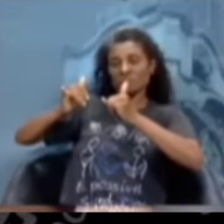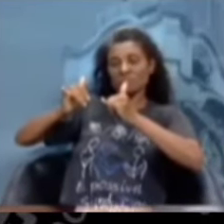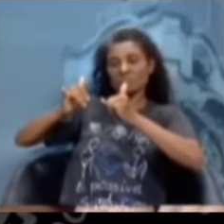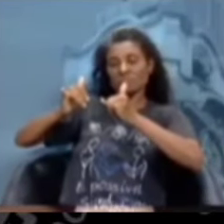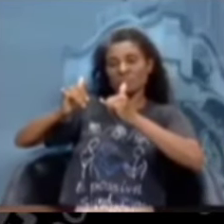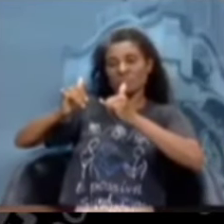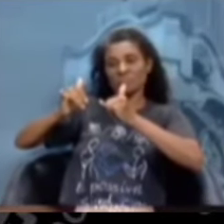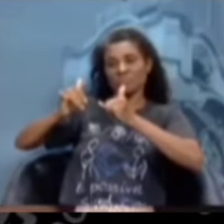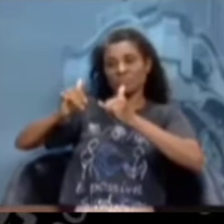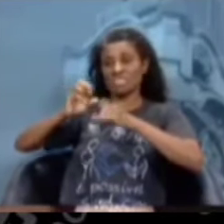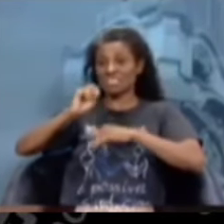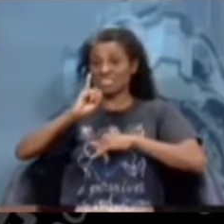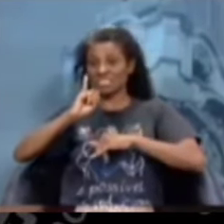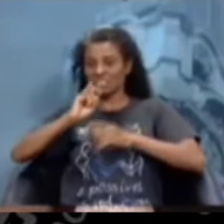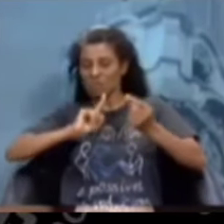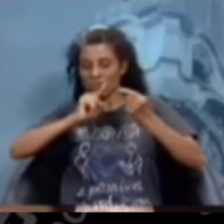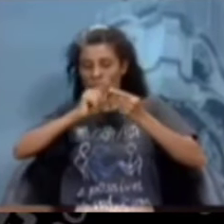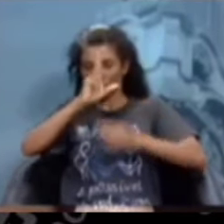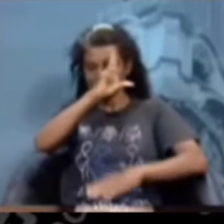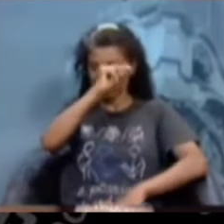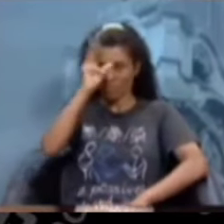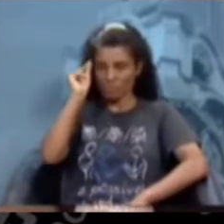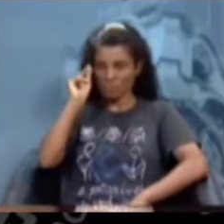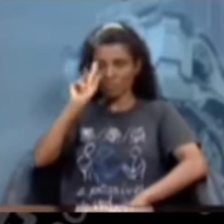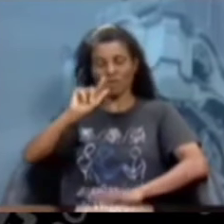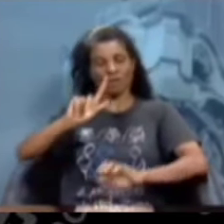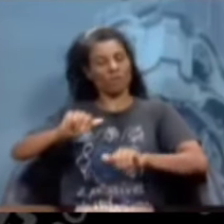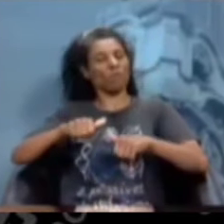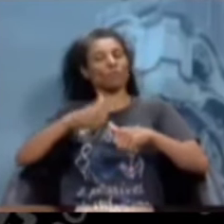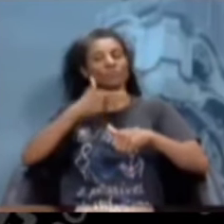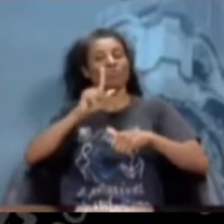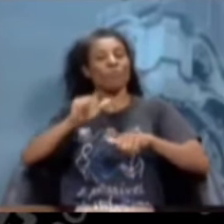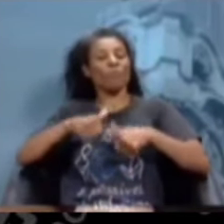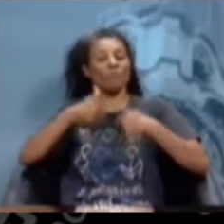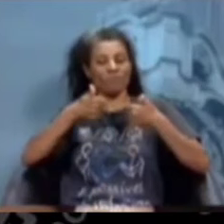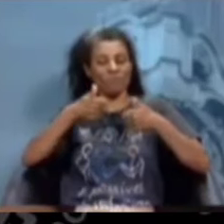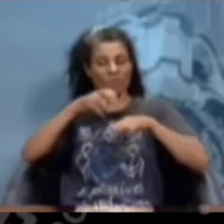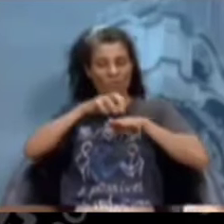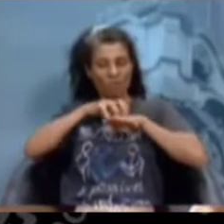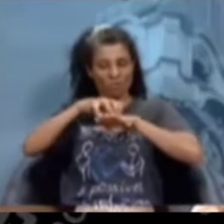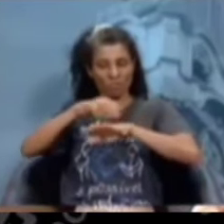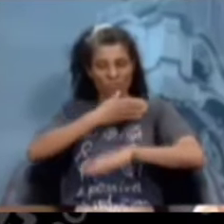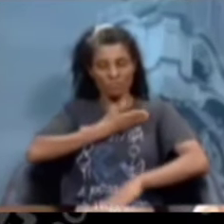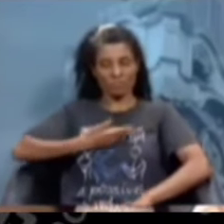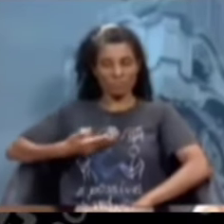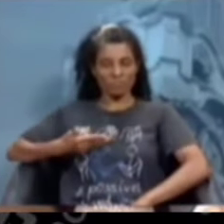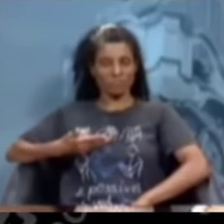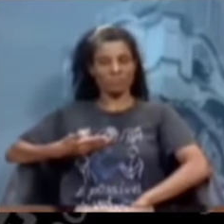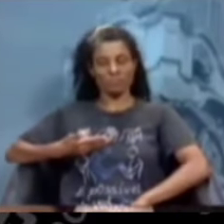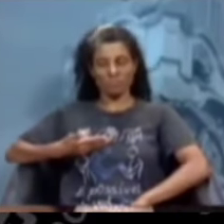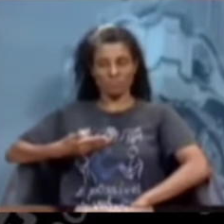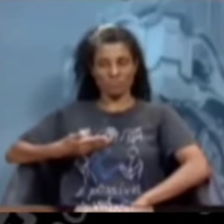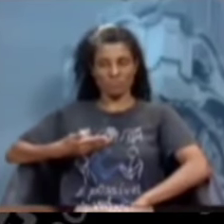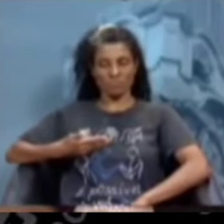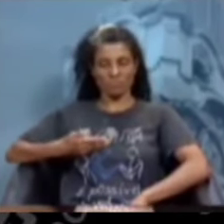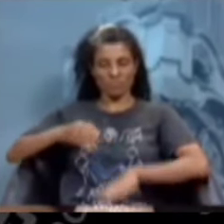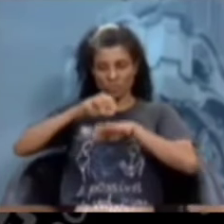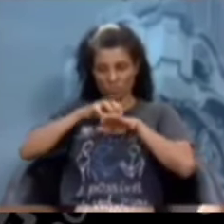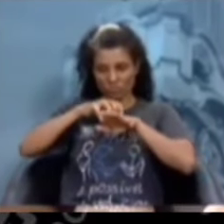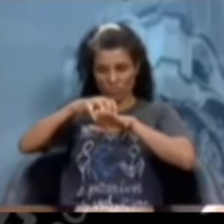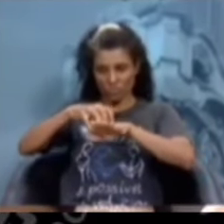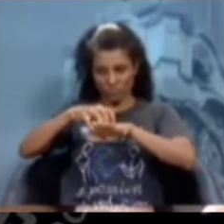Se o objetivo da Prefeitura fosse a melhora do transporte público, do transporte de